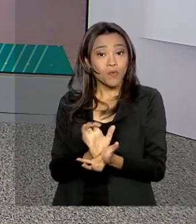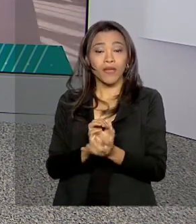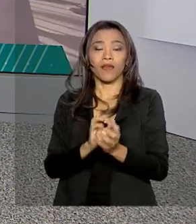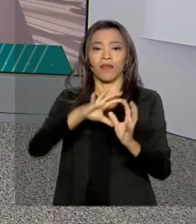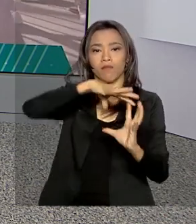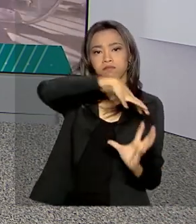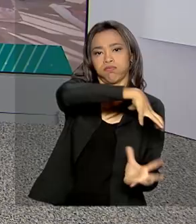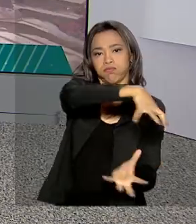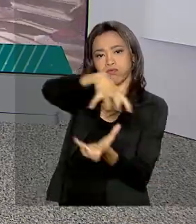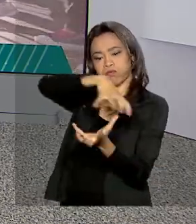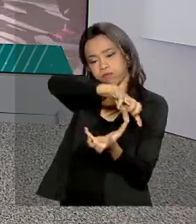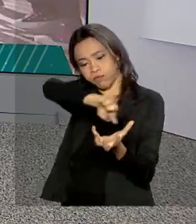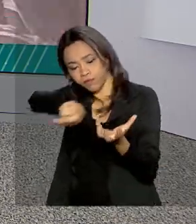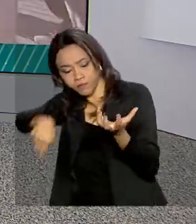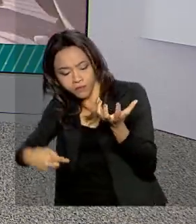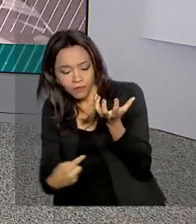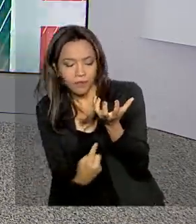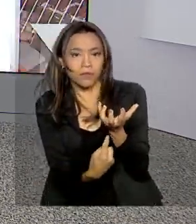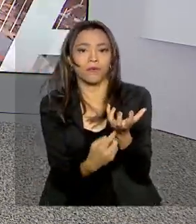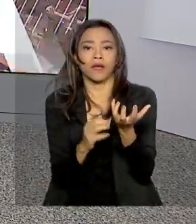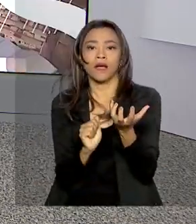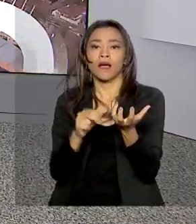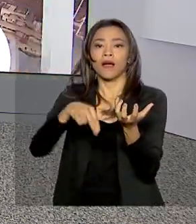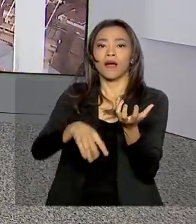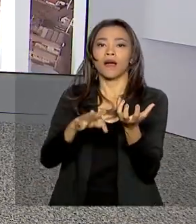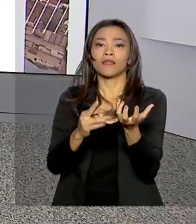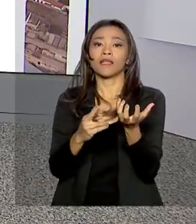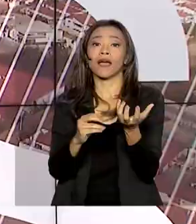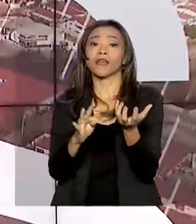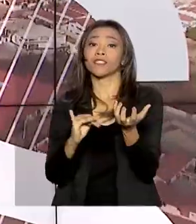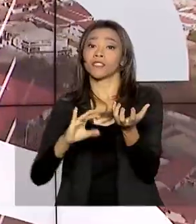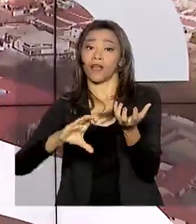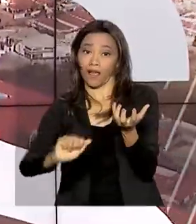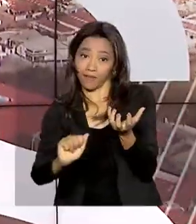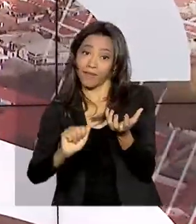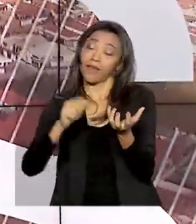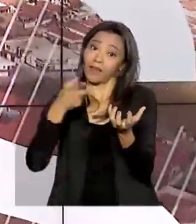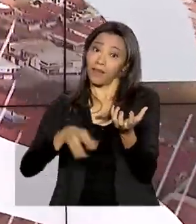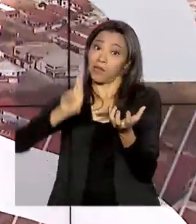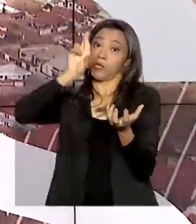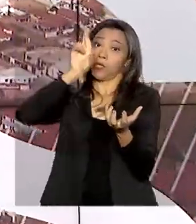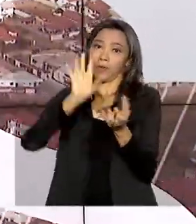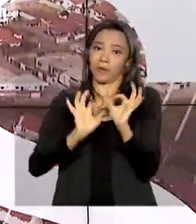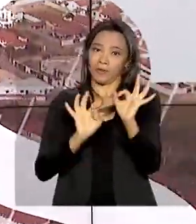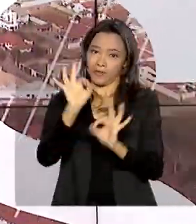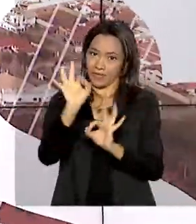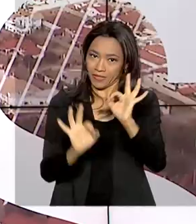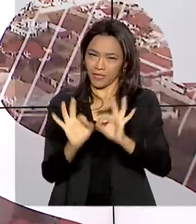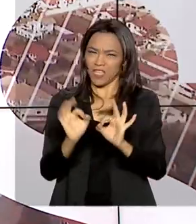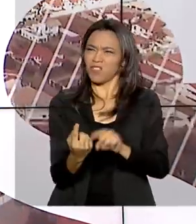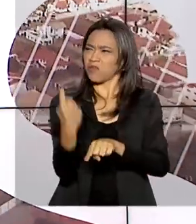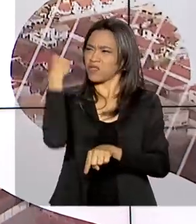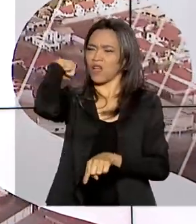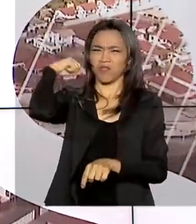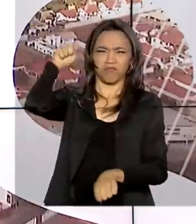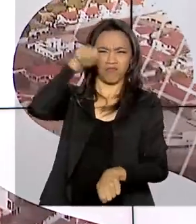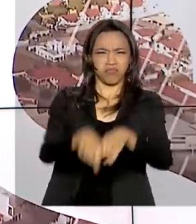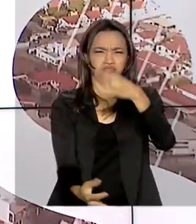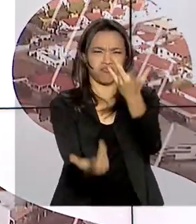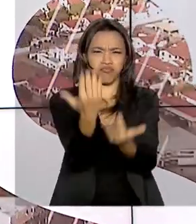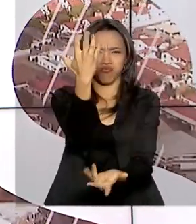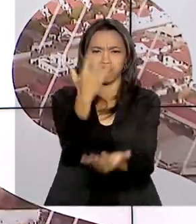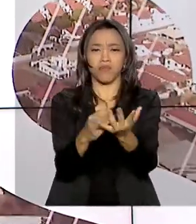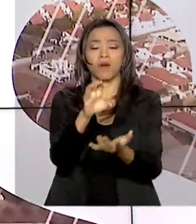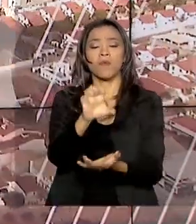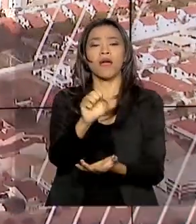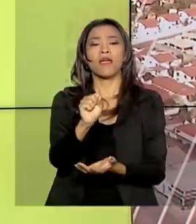Marinha comanda a reconstrução da Casa do Brasil por lá. A Estação Comandante Ferraz, destruída por um incêndio há sete